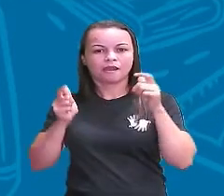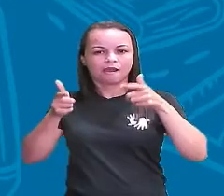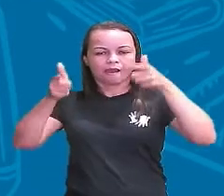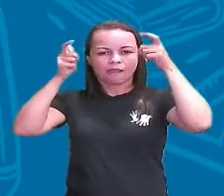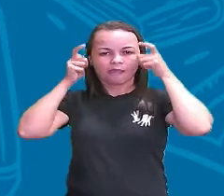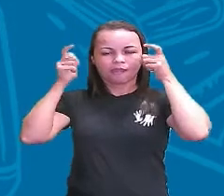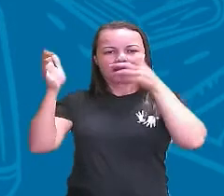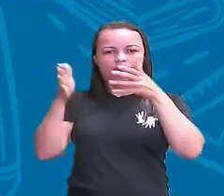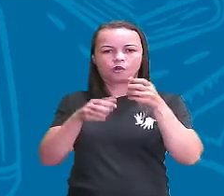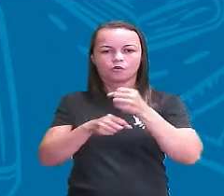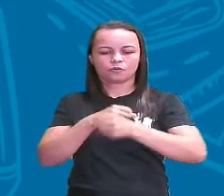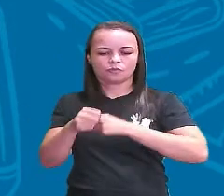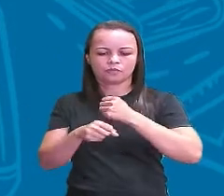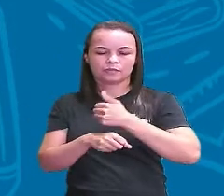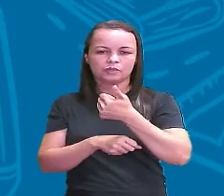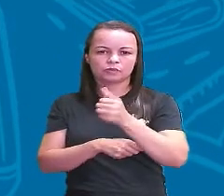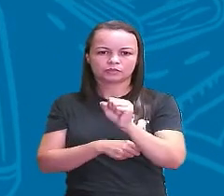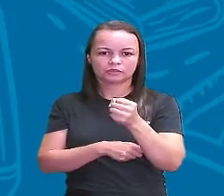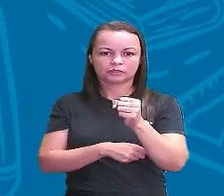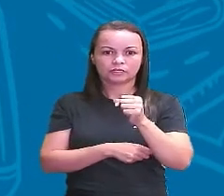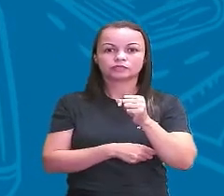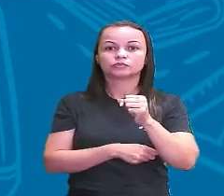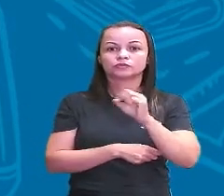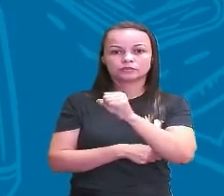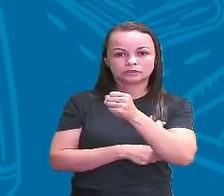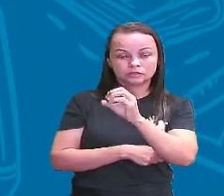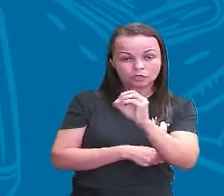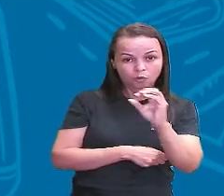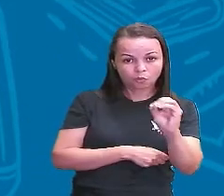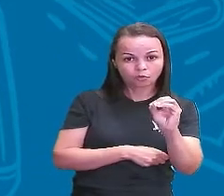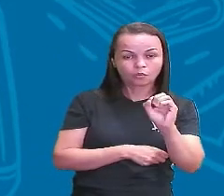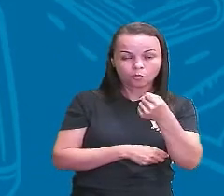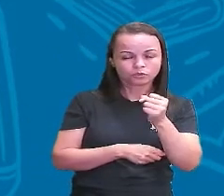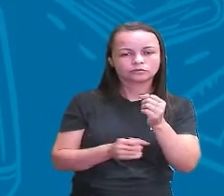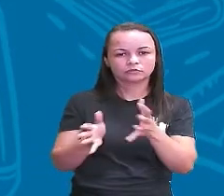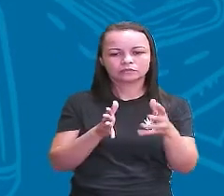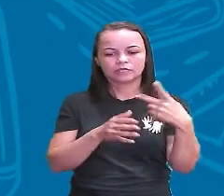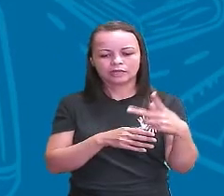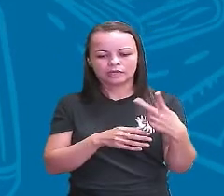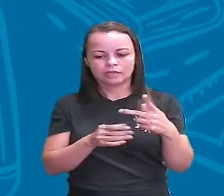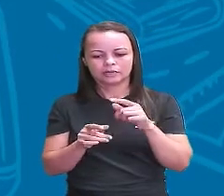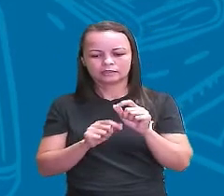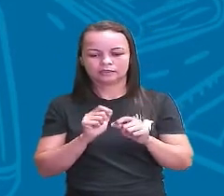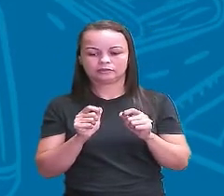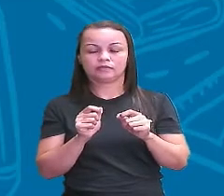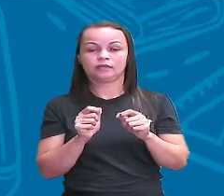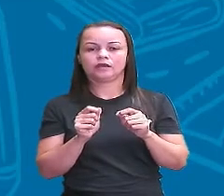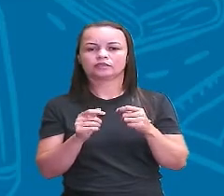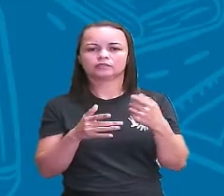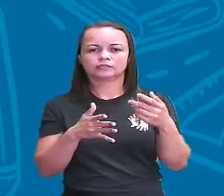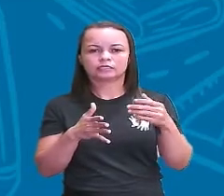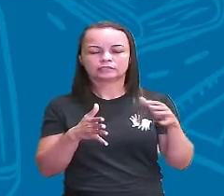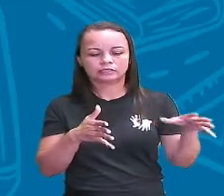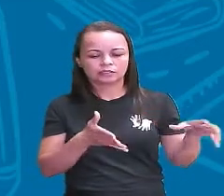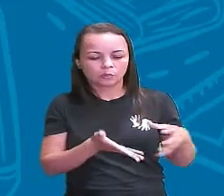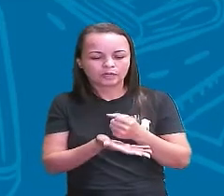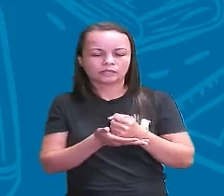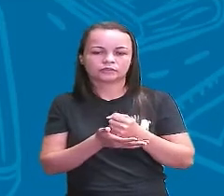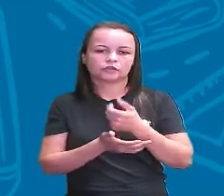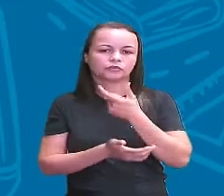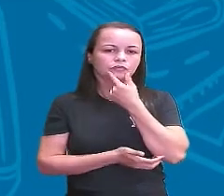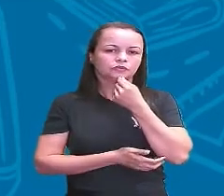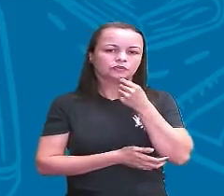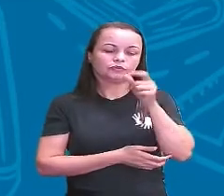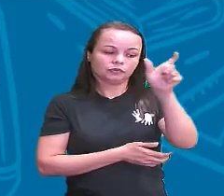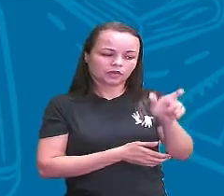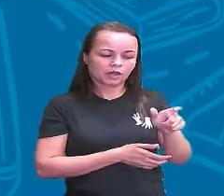ligada aos acontecimentos que foram consequências dessa dominação de Napoleão ali